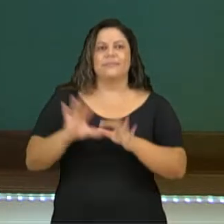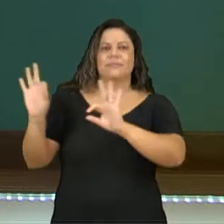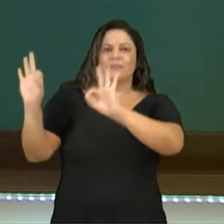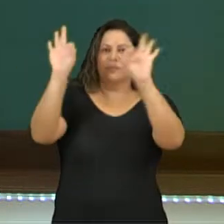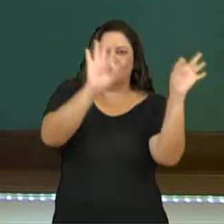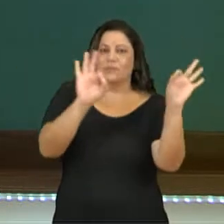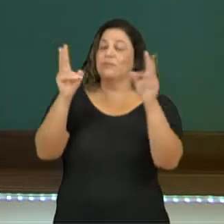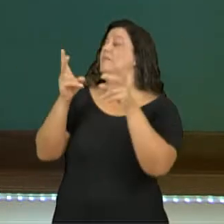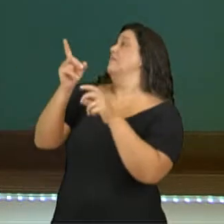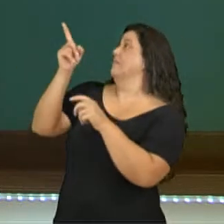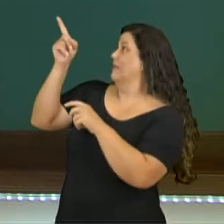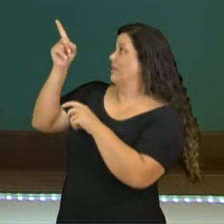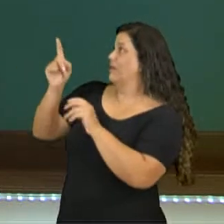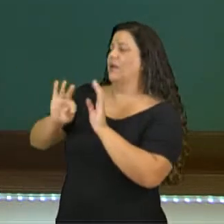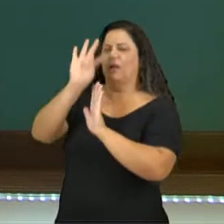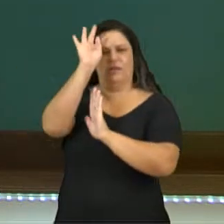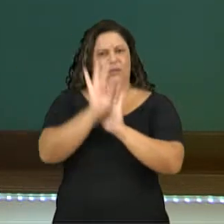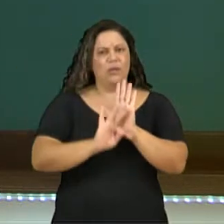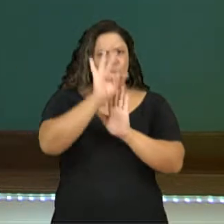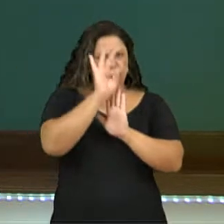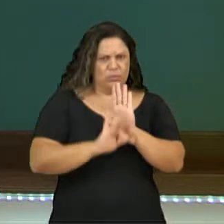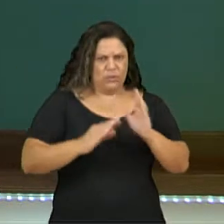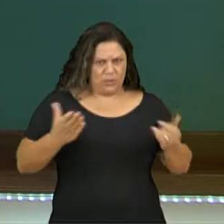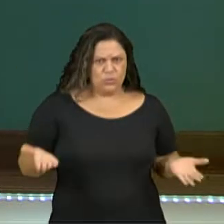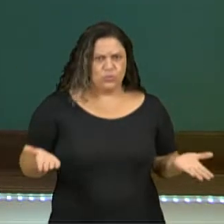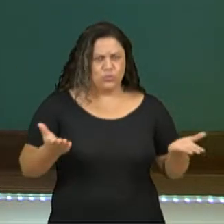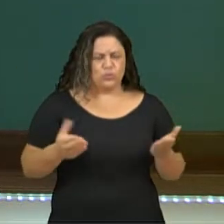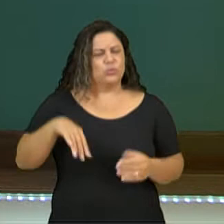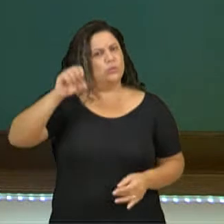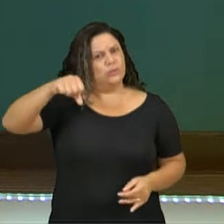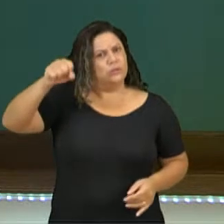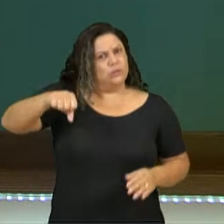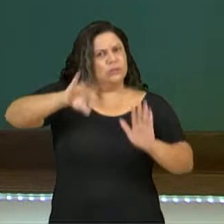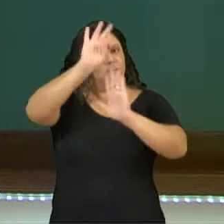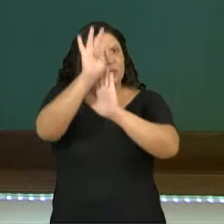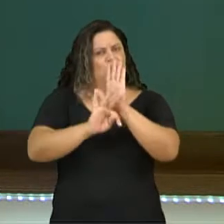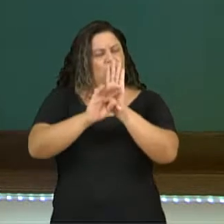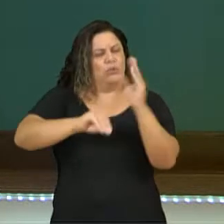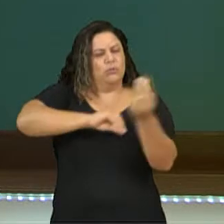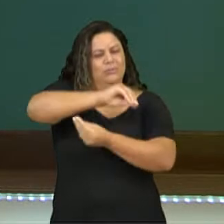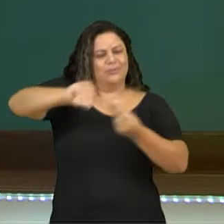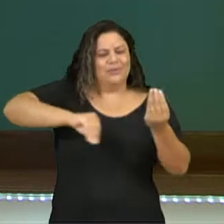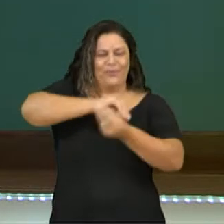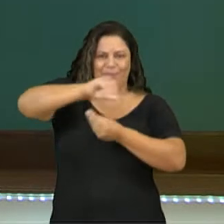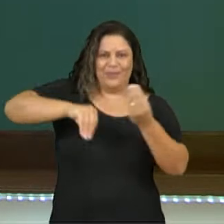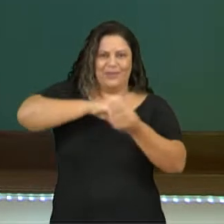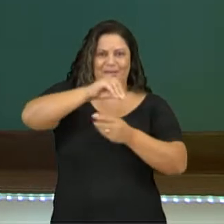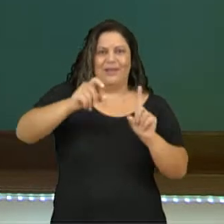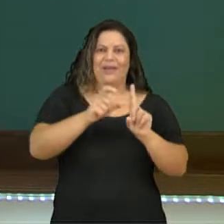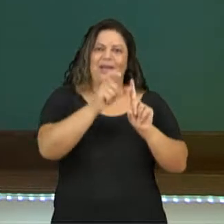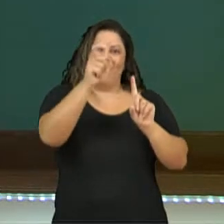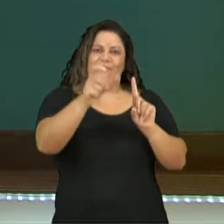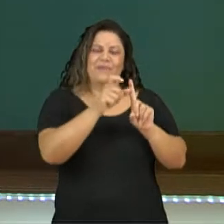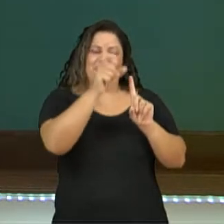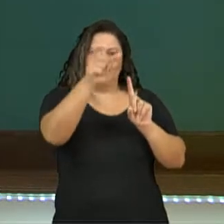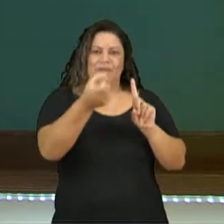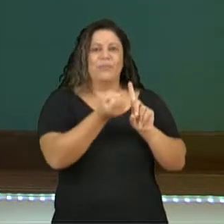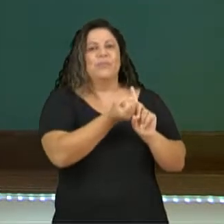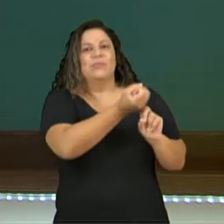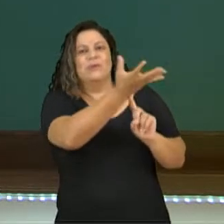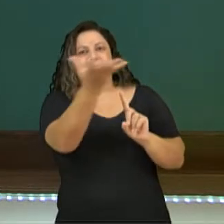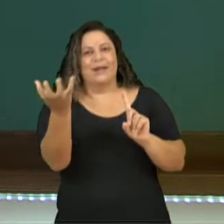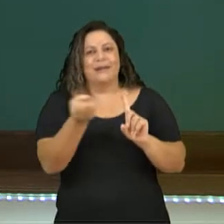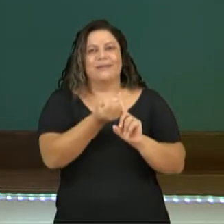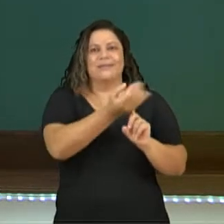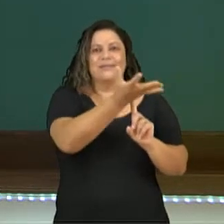um texto? É um texto. Nesse texto nós temos uma mistura da linguagem verbal e não